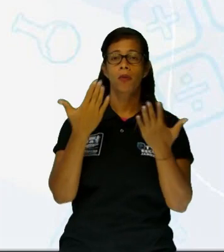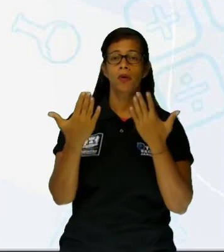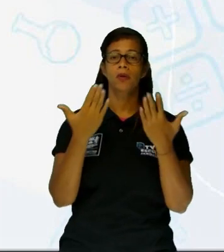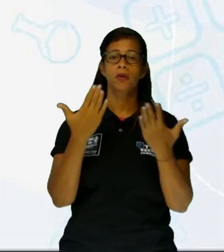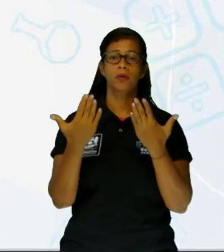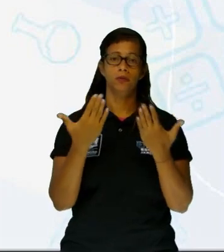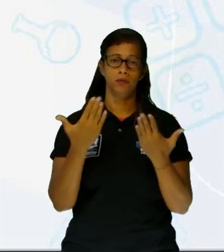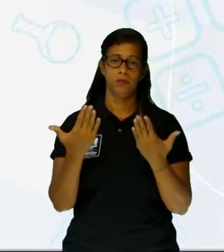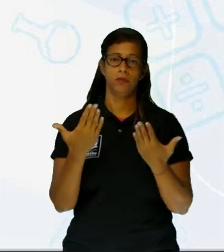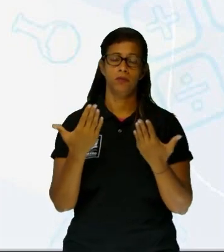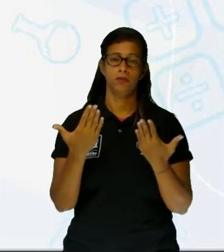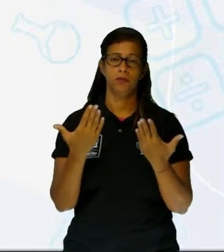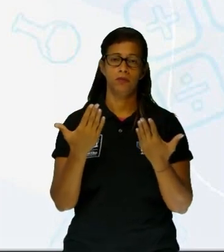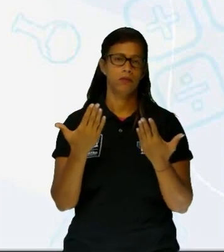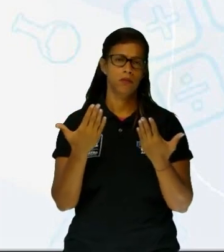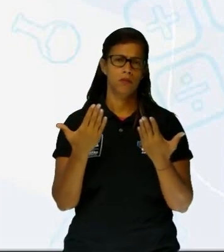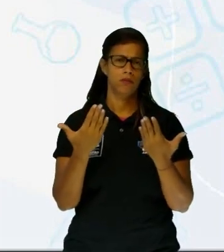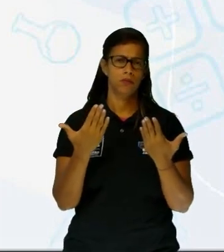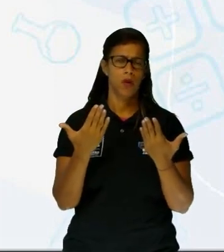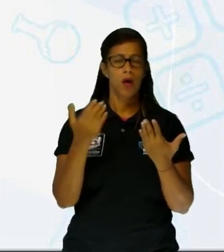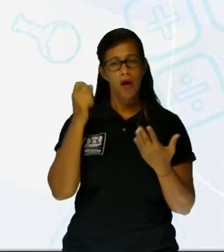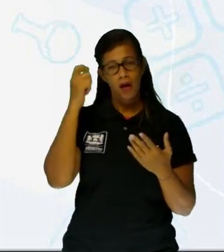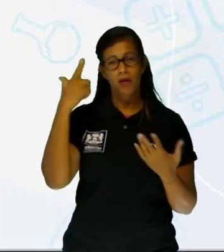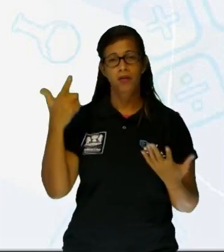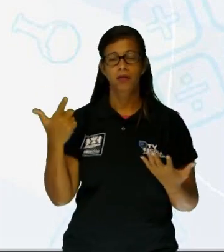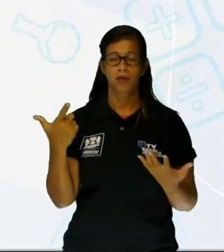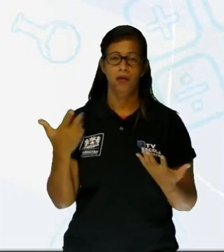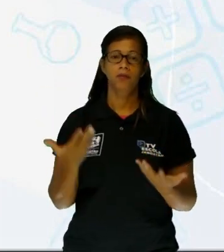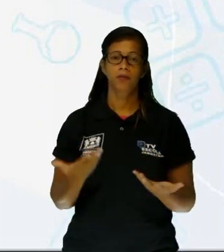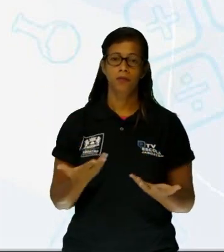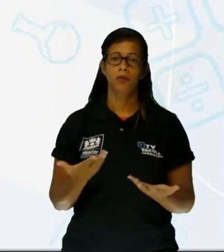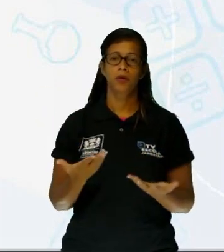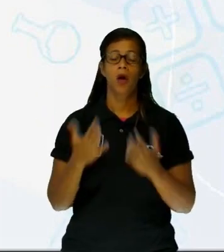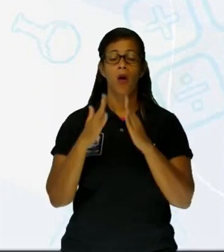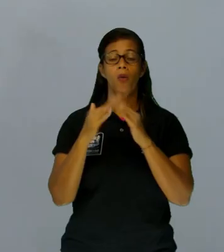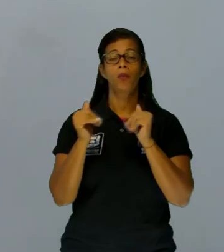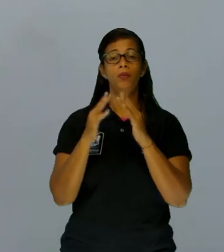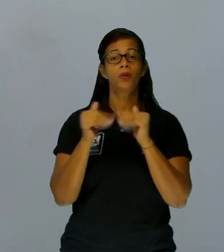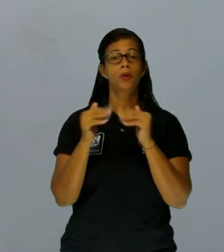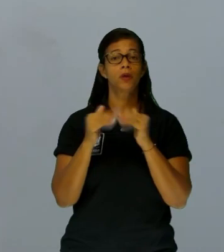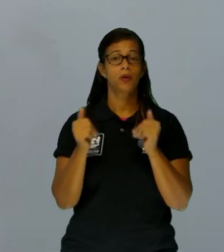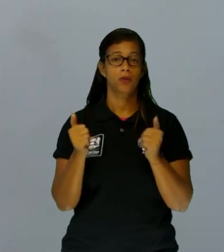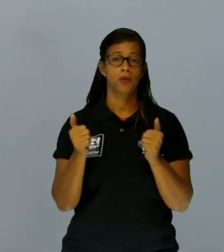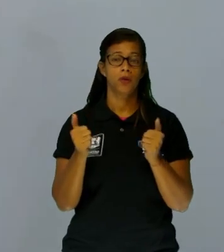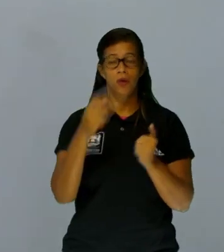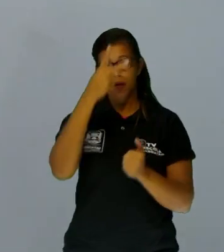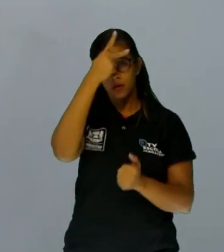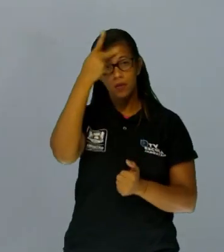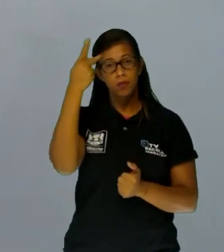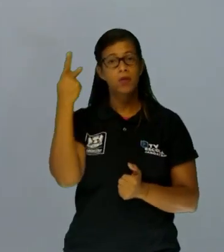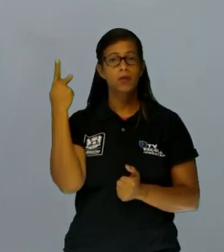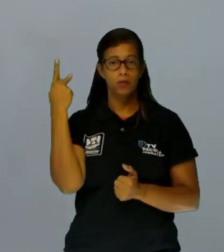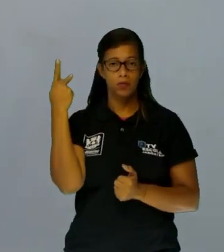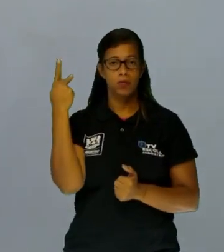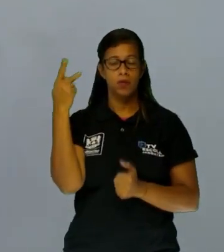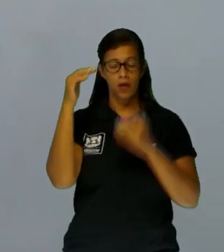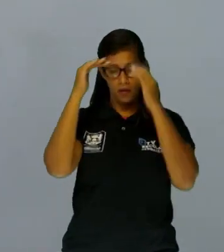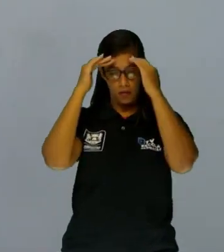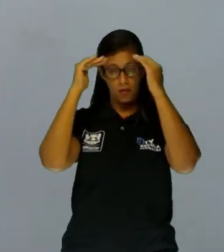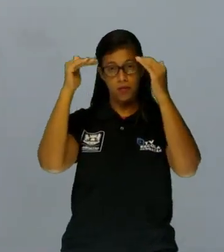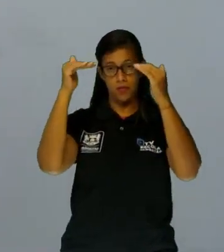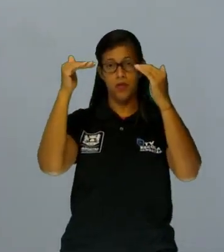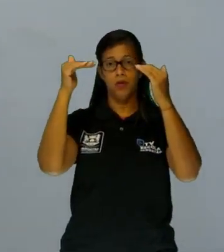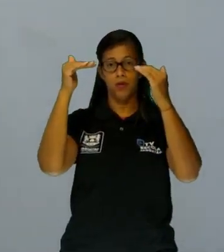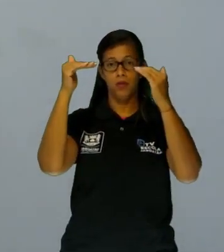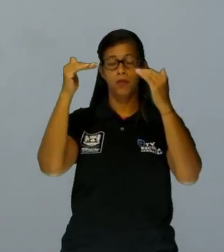E a ideia aí seria a tolerância, ou seja, pedido de que as pessoas tenham mais respeito umas pelas outras, de